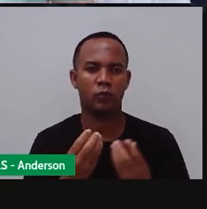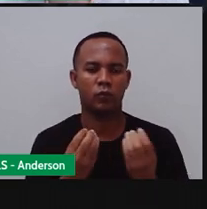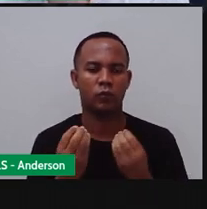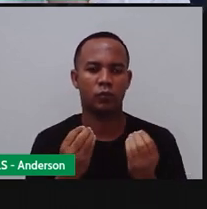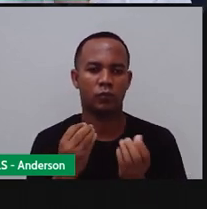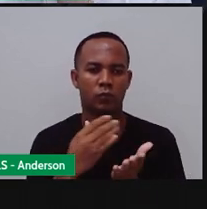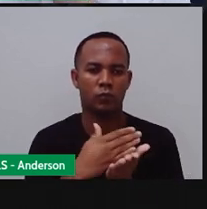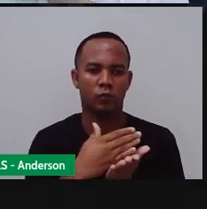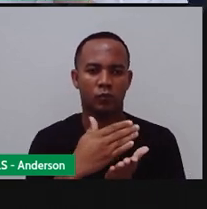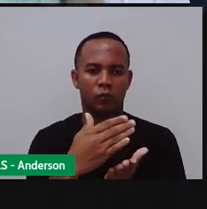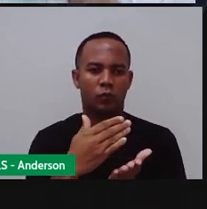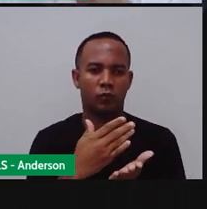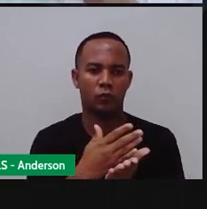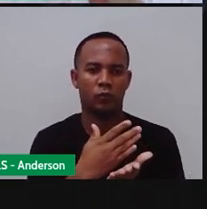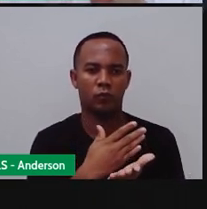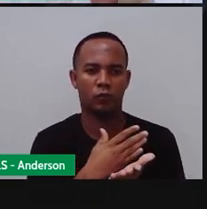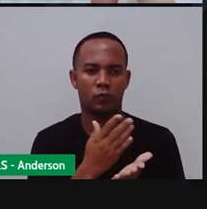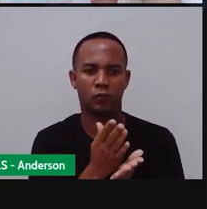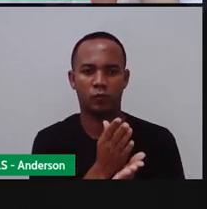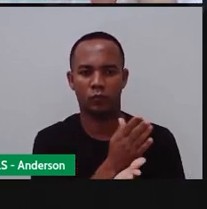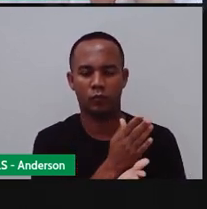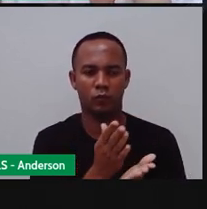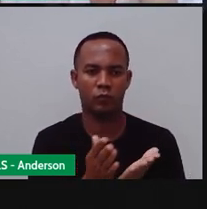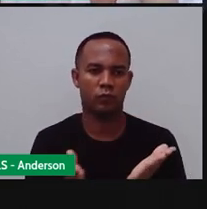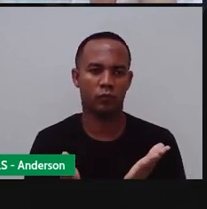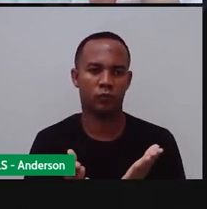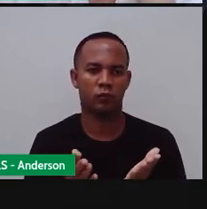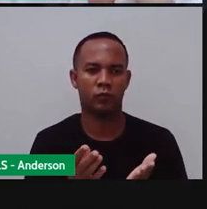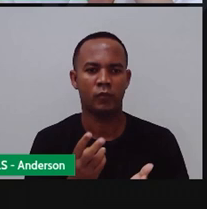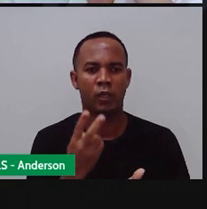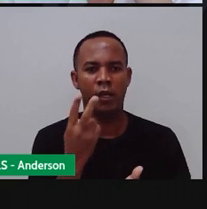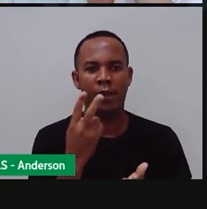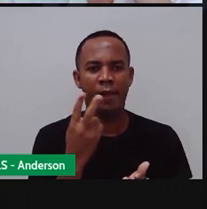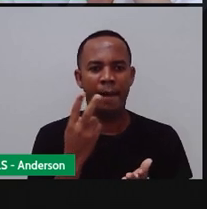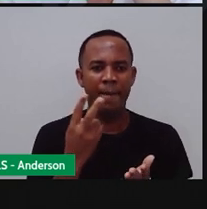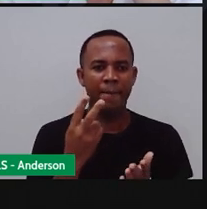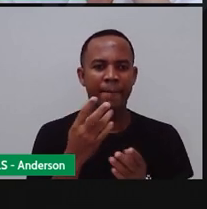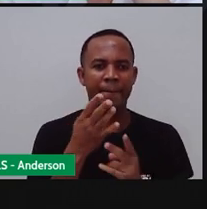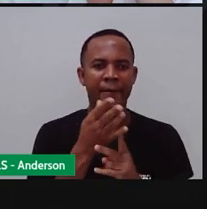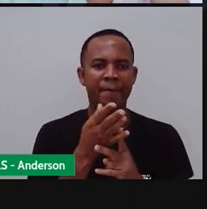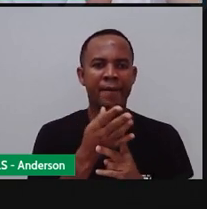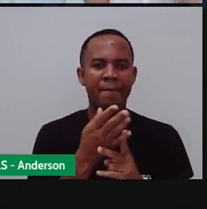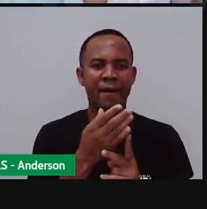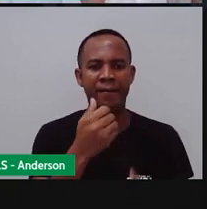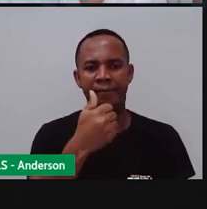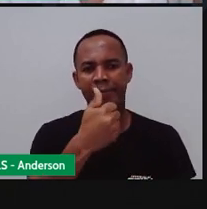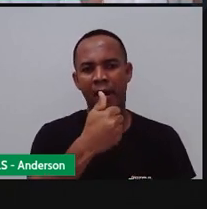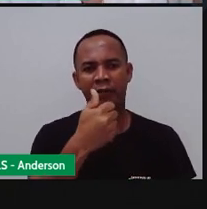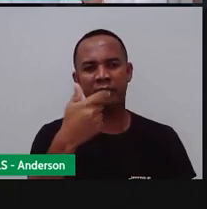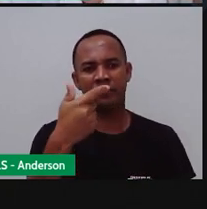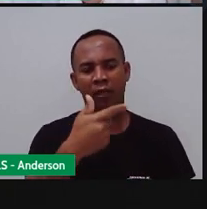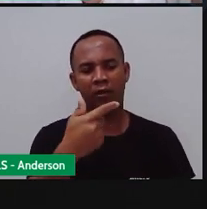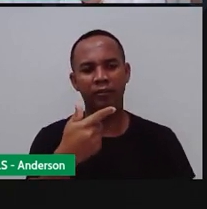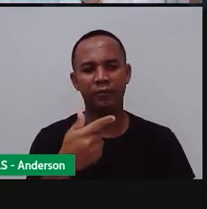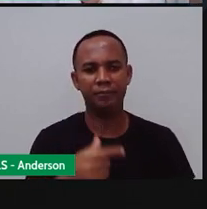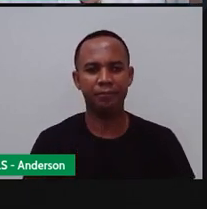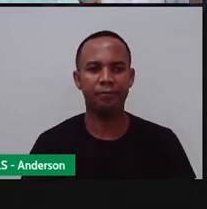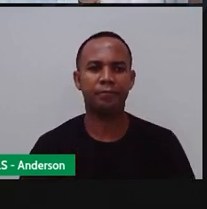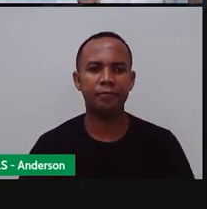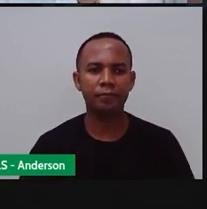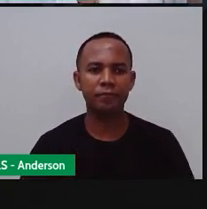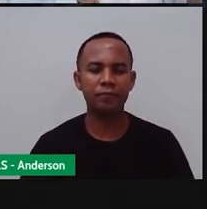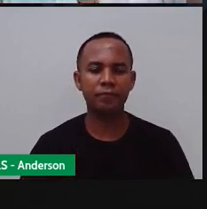dividiu, né, o relógio dela em doze. Então, esse ponteiro pequeno aqui,